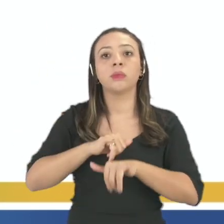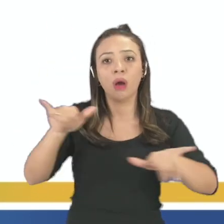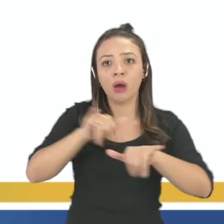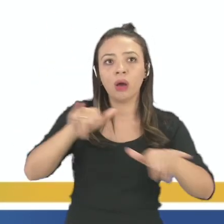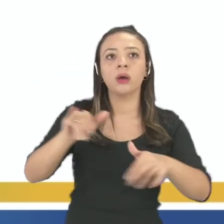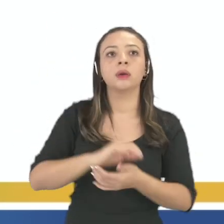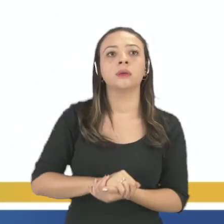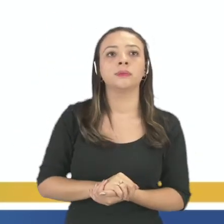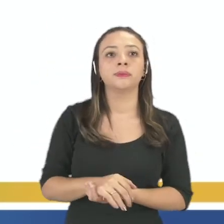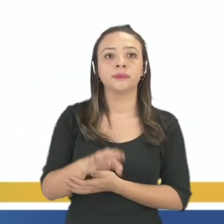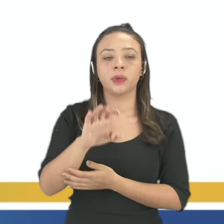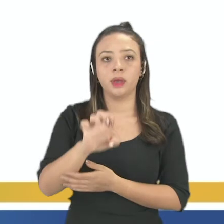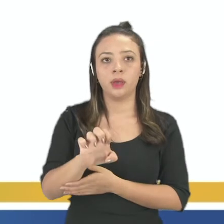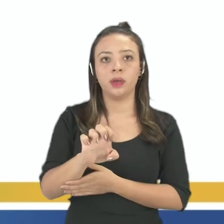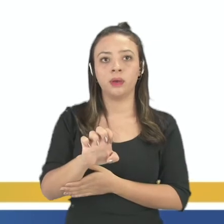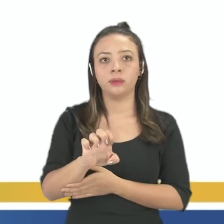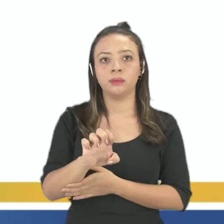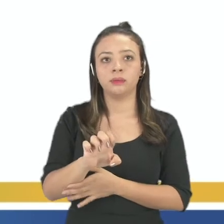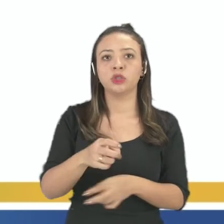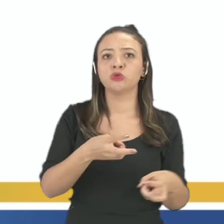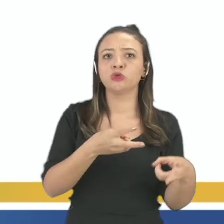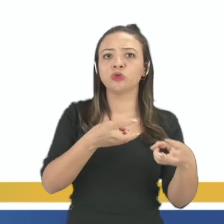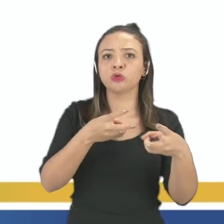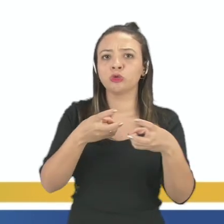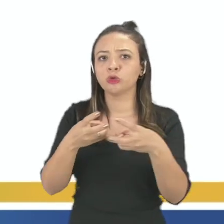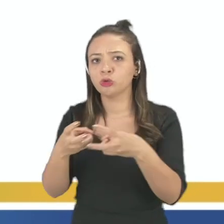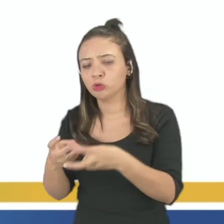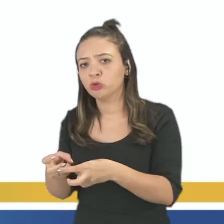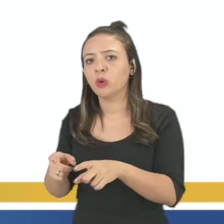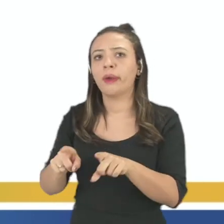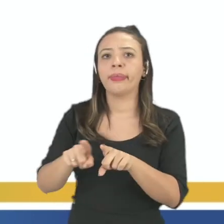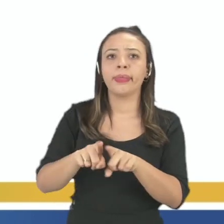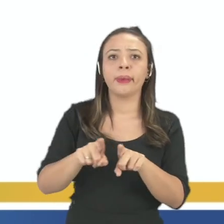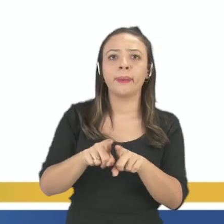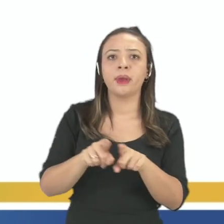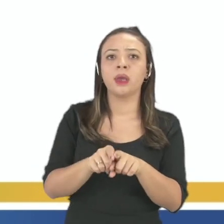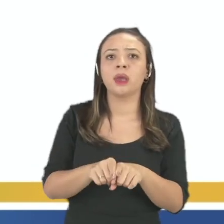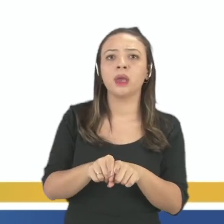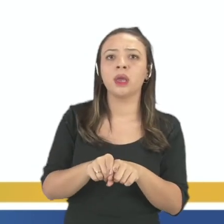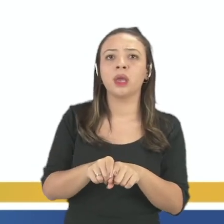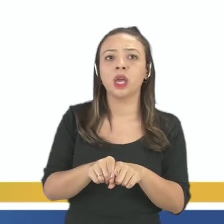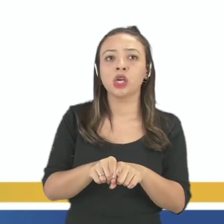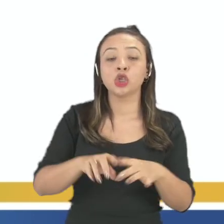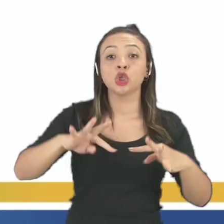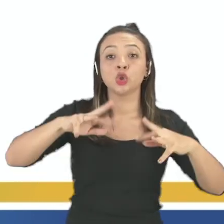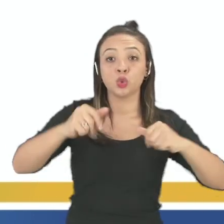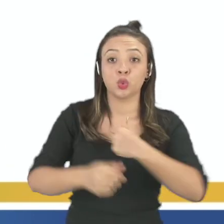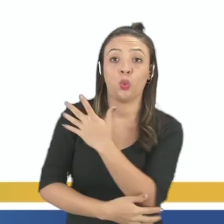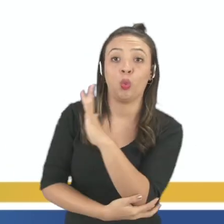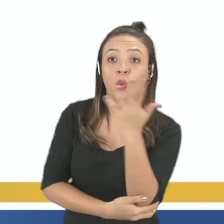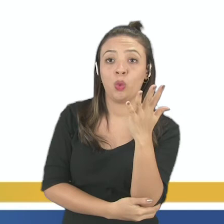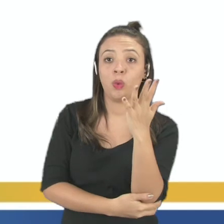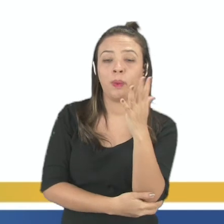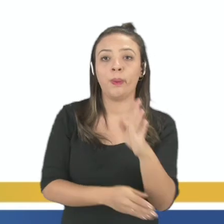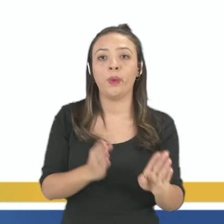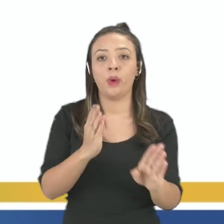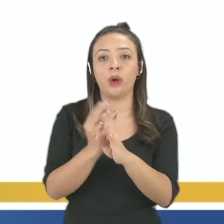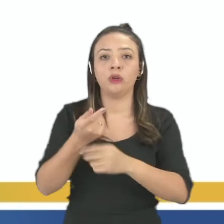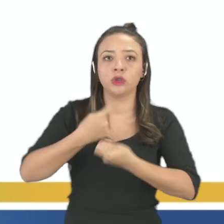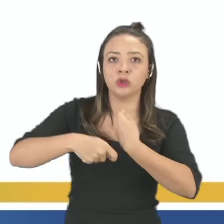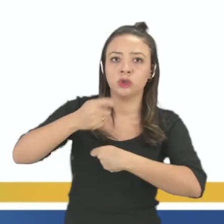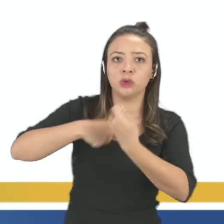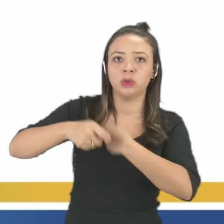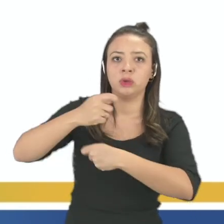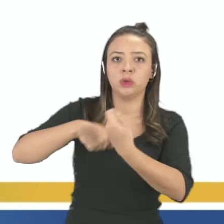biopirataria e a exploração, manipulação e exportação de recursos biológicos para fins comerciais em desacordo com as